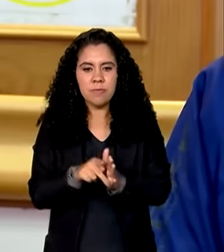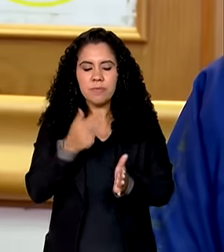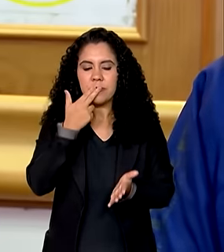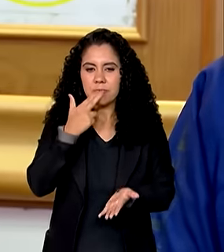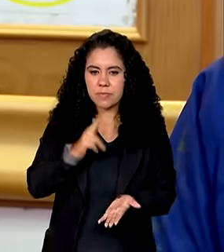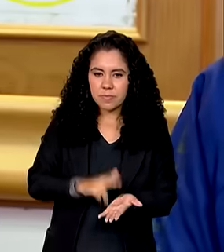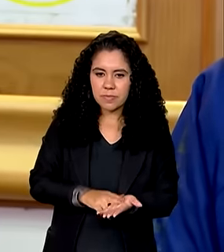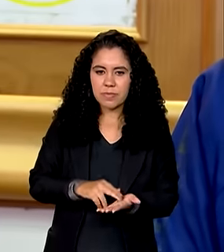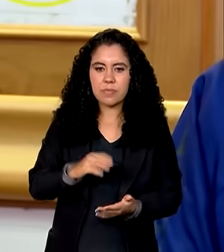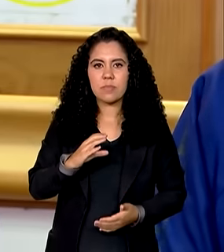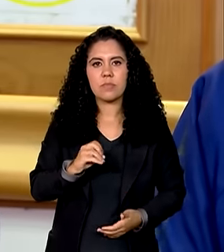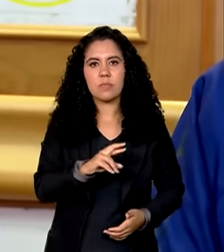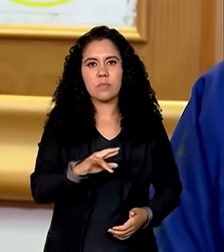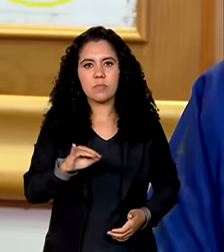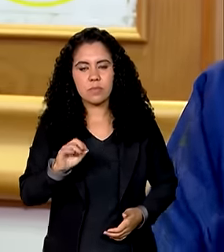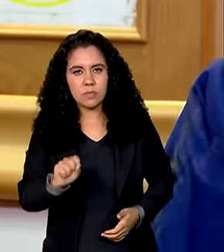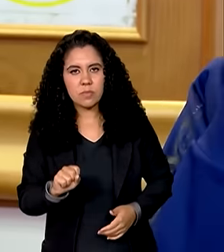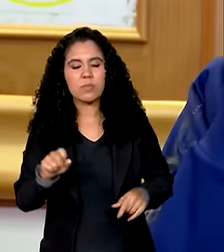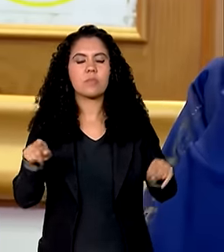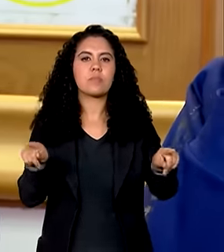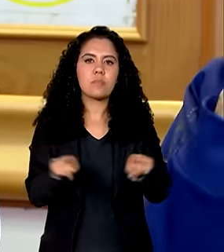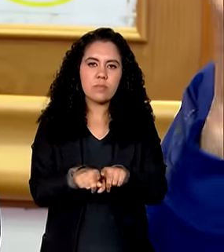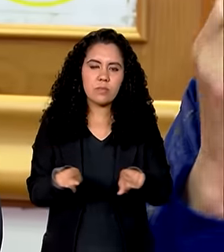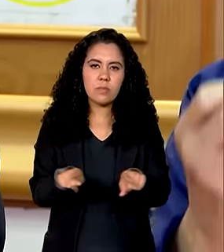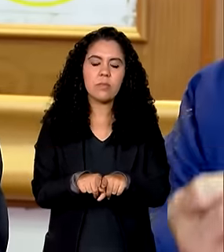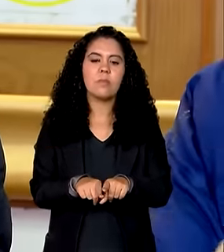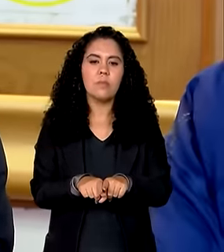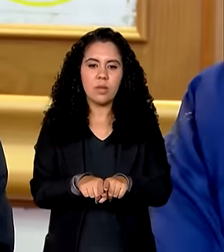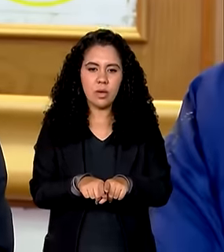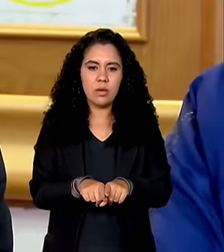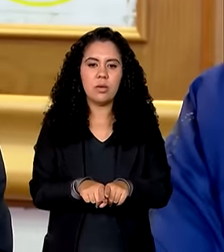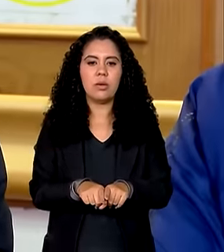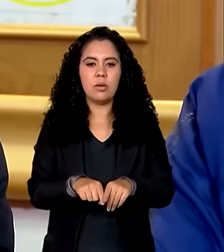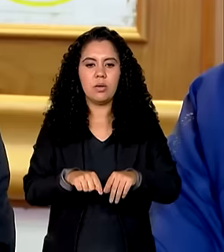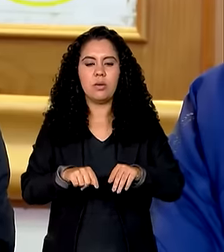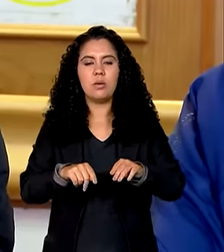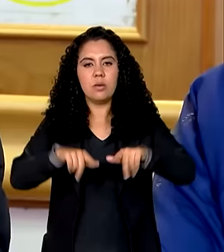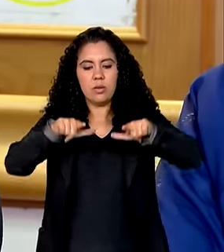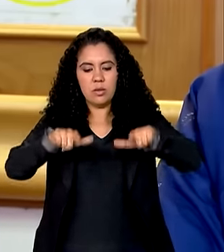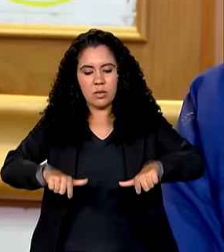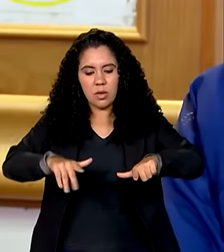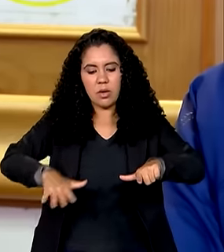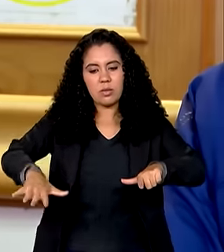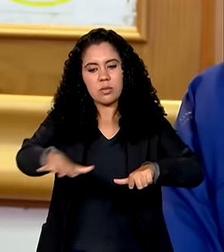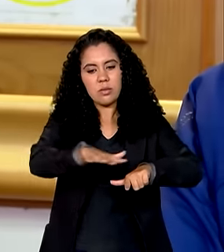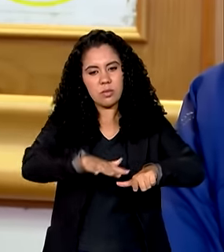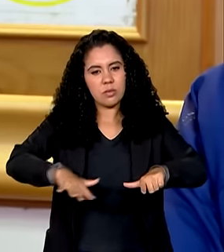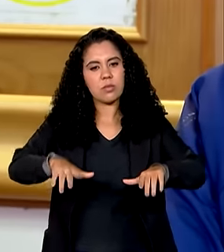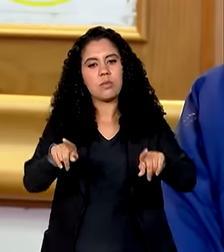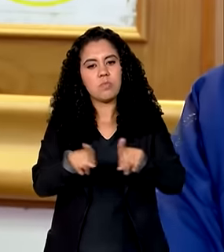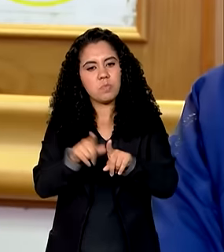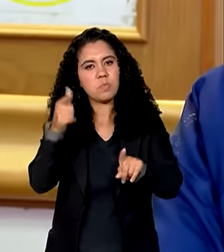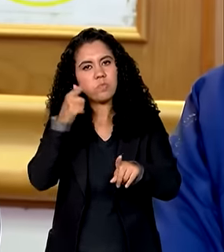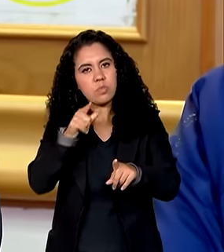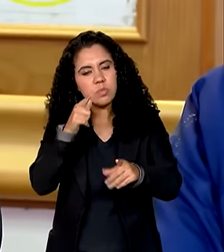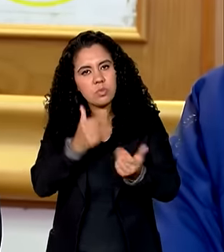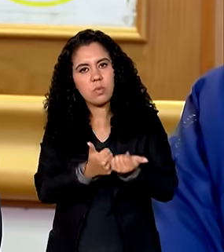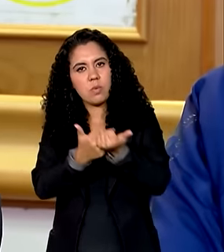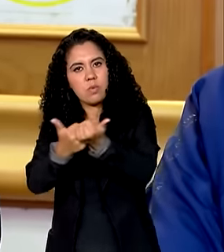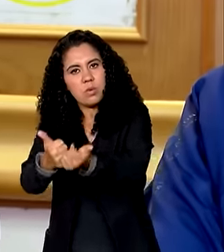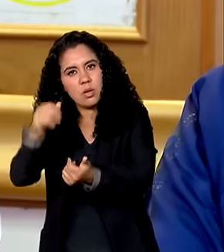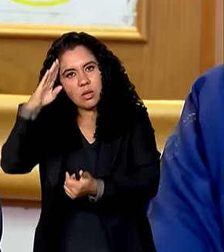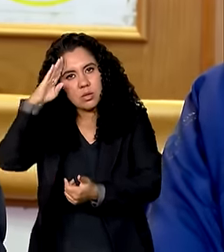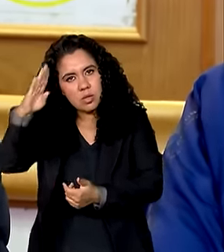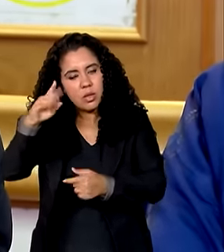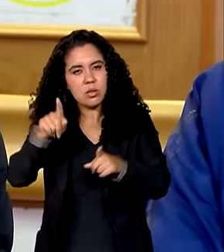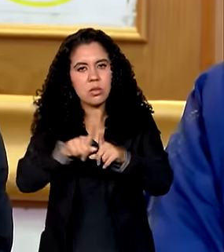apoio aqui é importante destacar e da mesma forma a sua estrutura aqui do Rio Grande do Sul também tem dado suporte ao Exército à Defesa